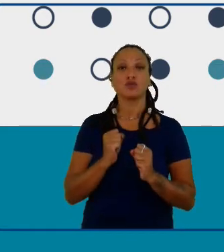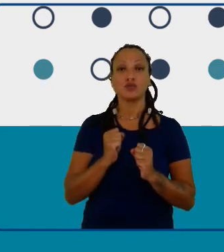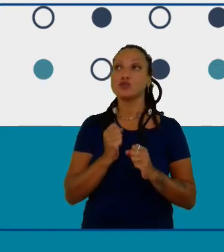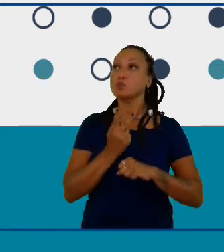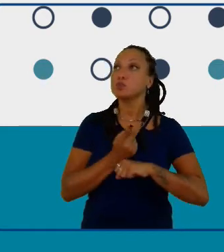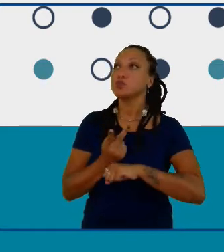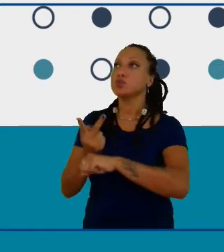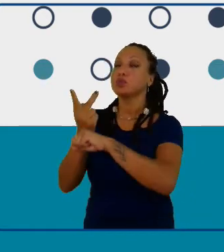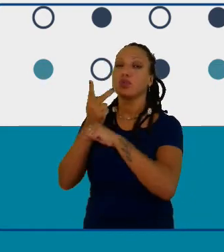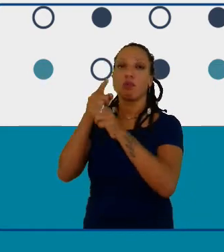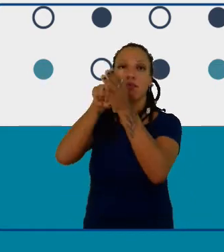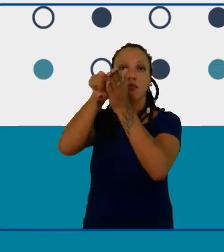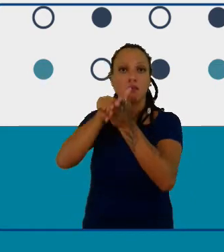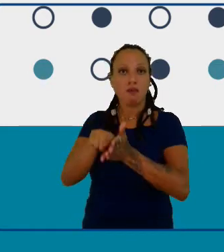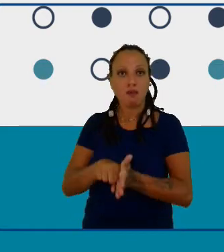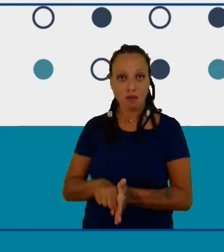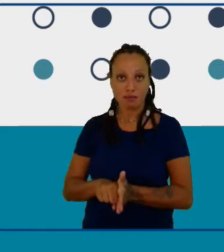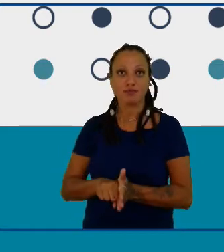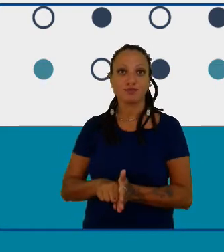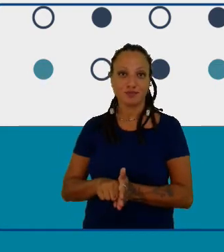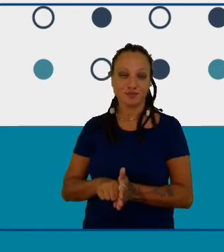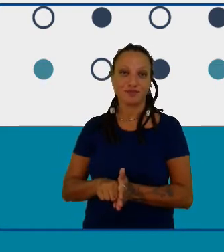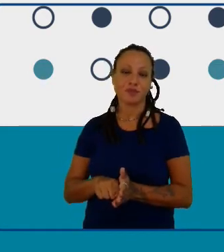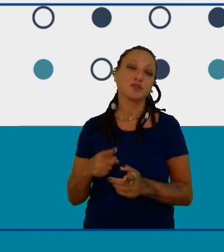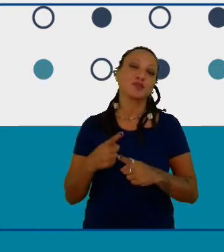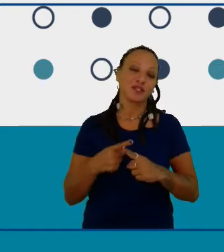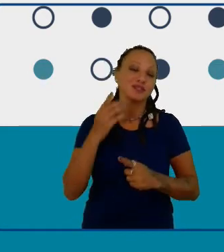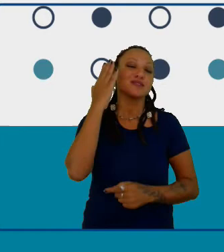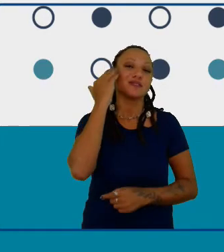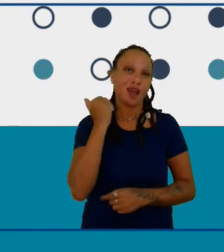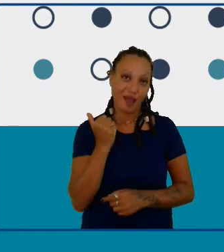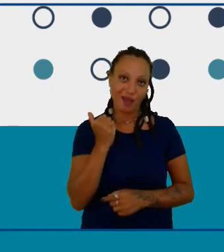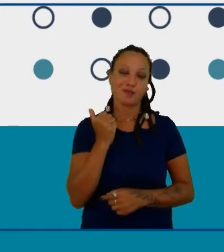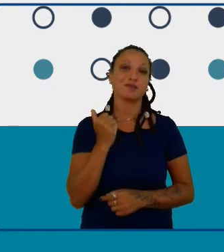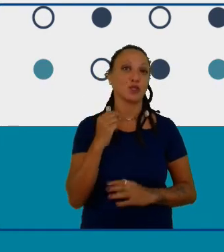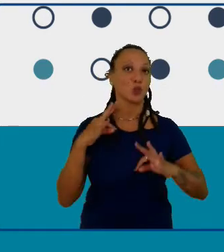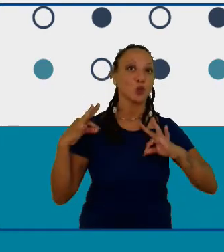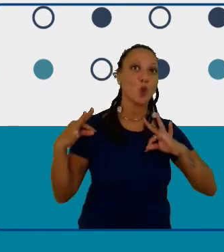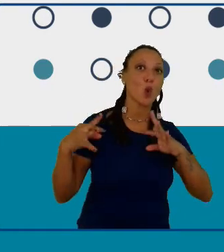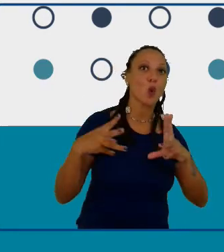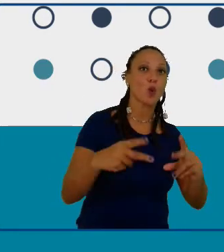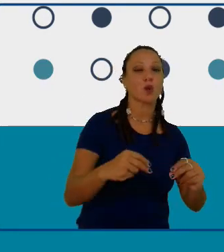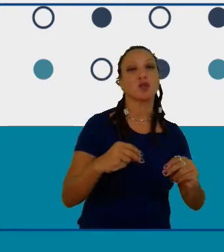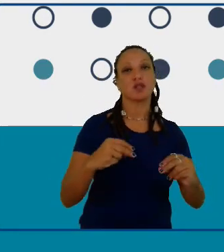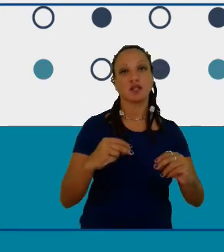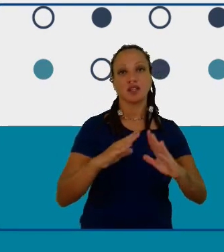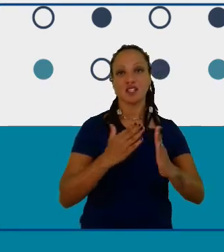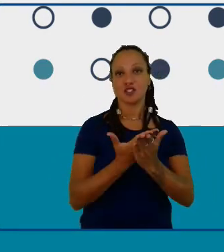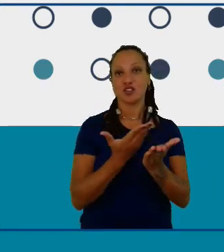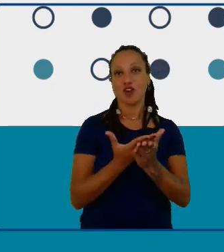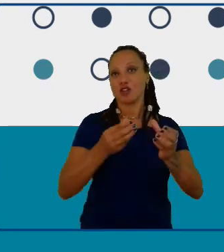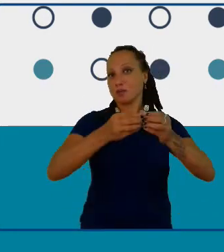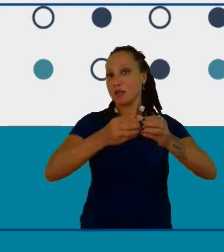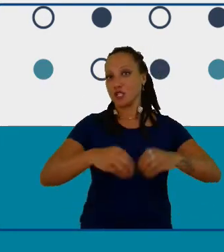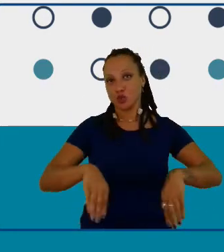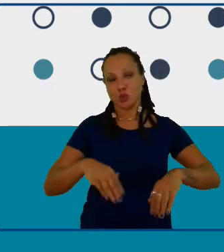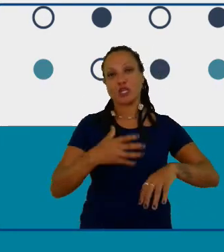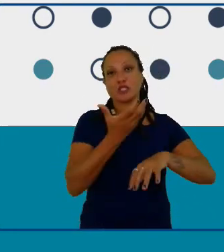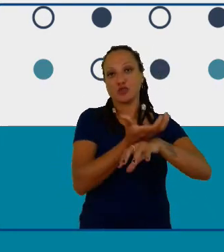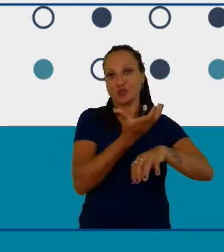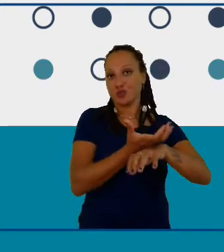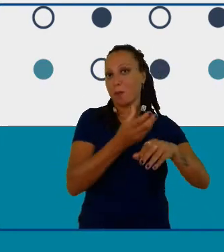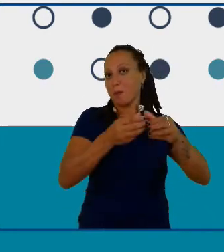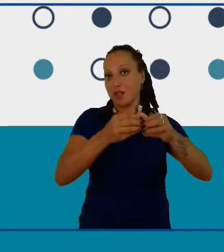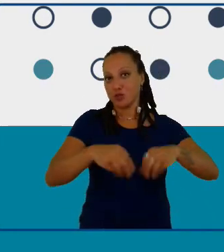tá porque a gente sabe que a gente não vai conseguir abraçar todo todo o conteúdo programático